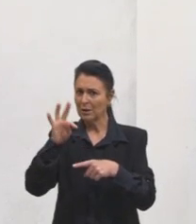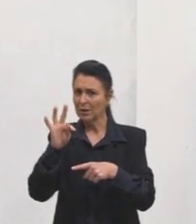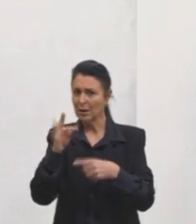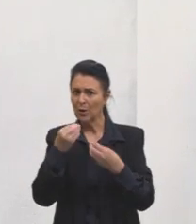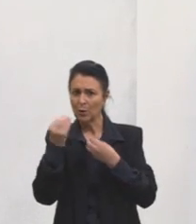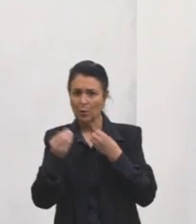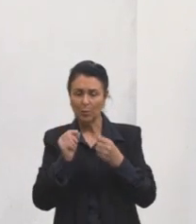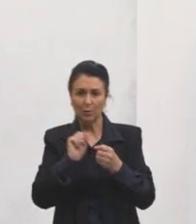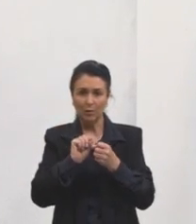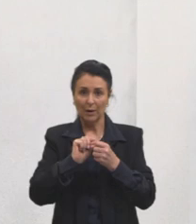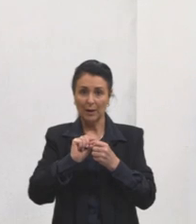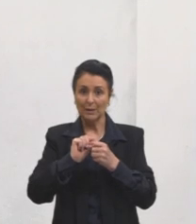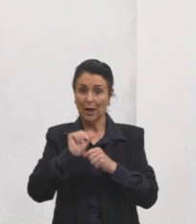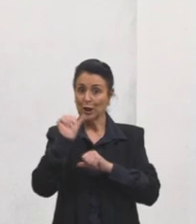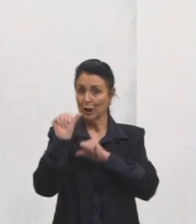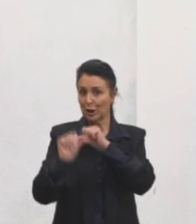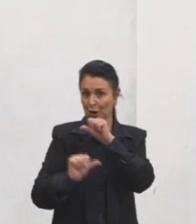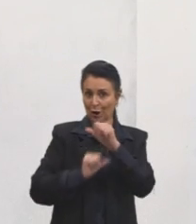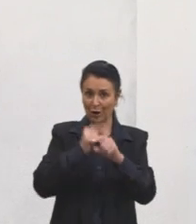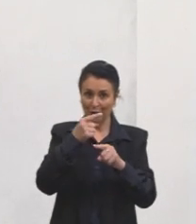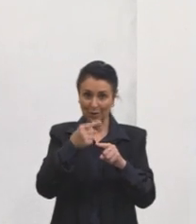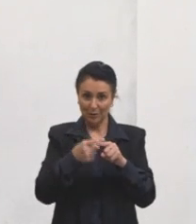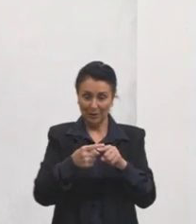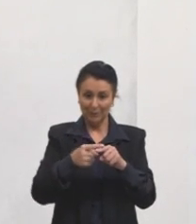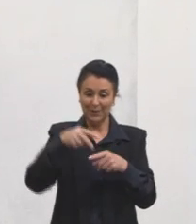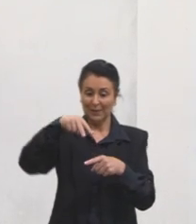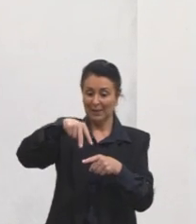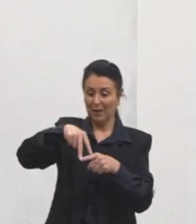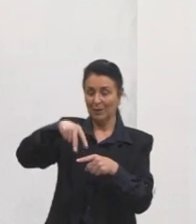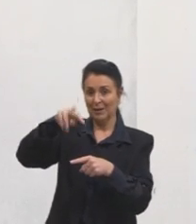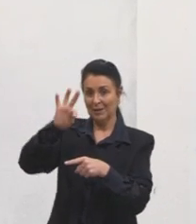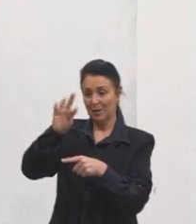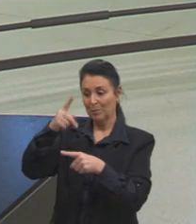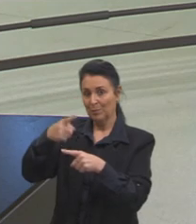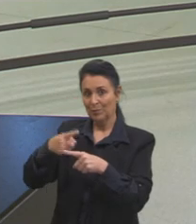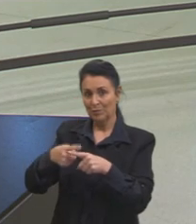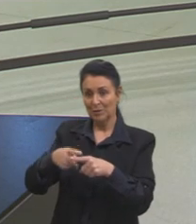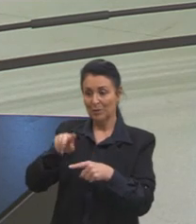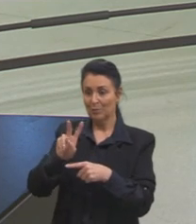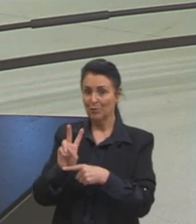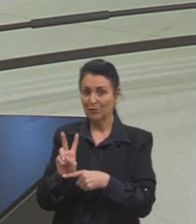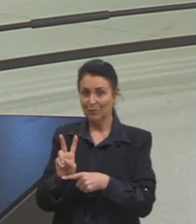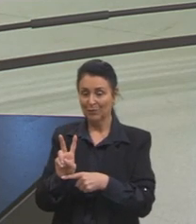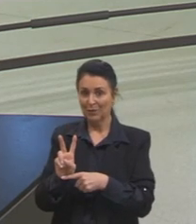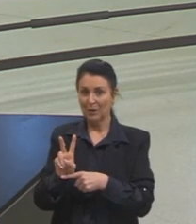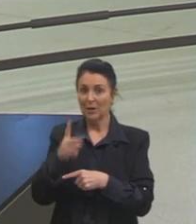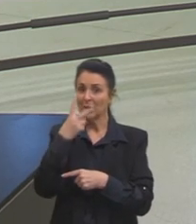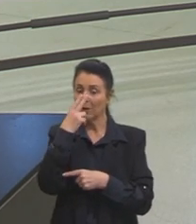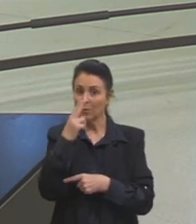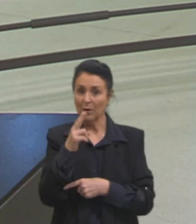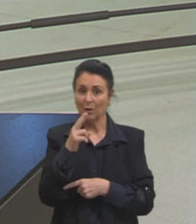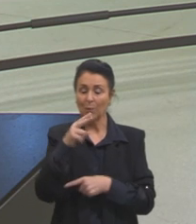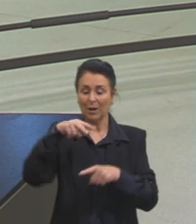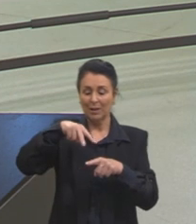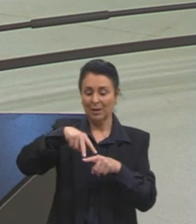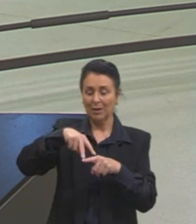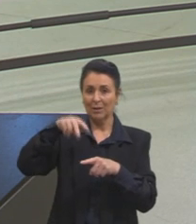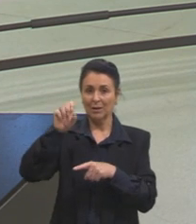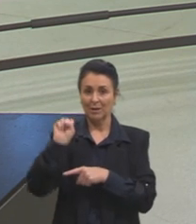A gente passa ele multiplicando, vai ficar delta T multiplicado por V igual a delta S.